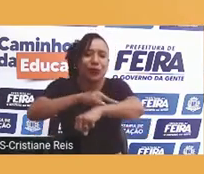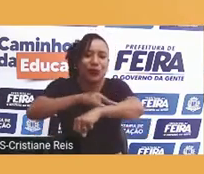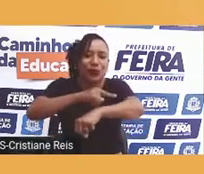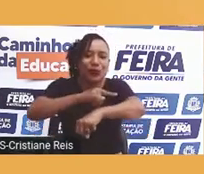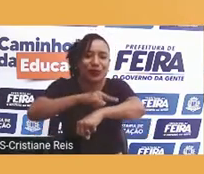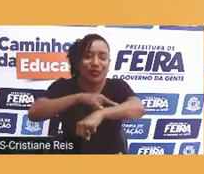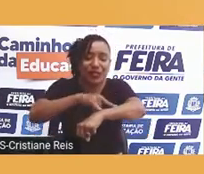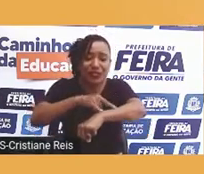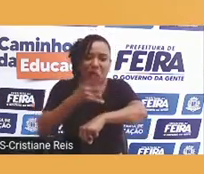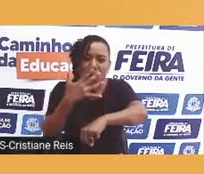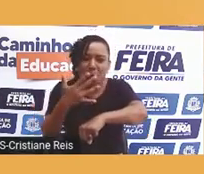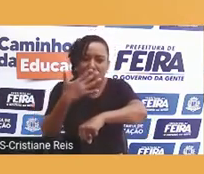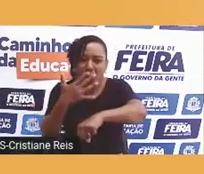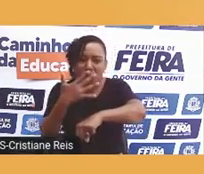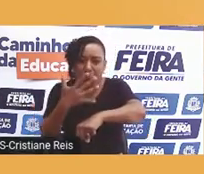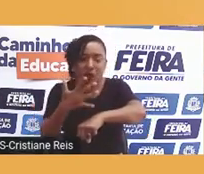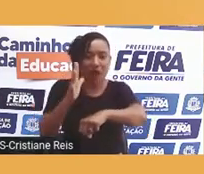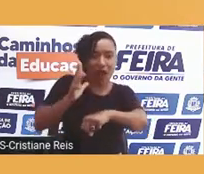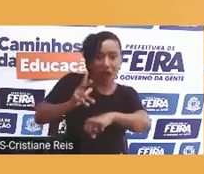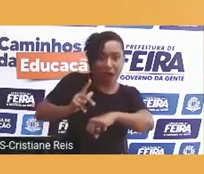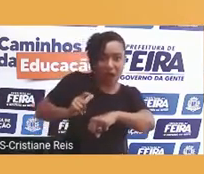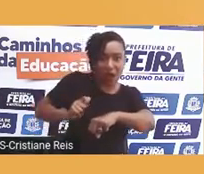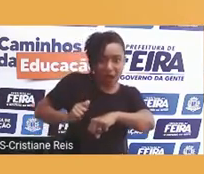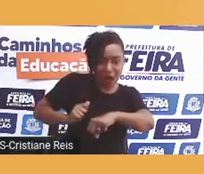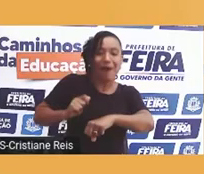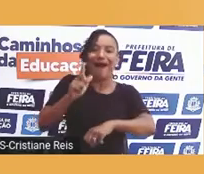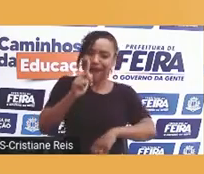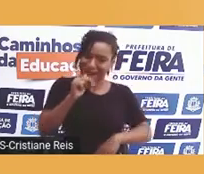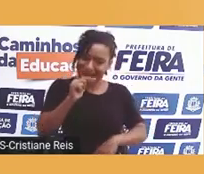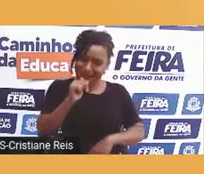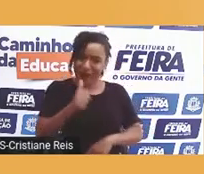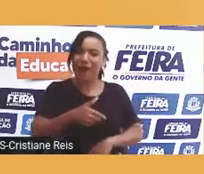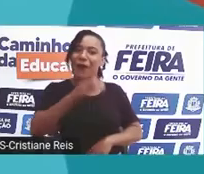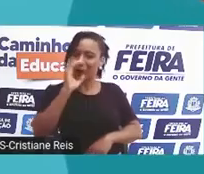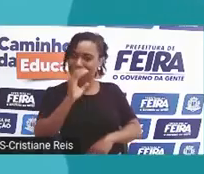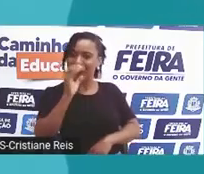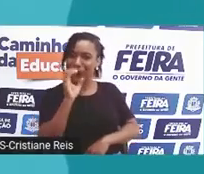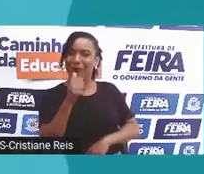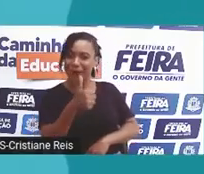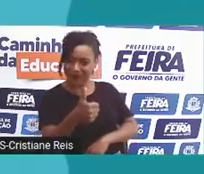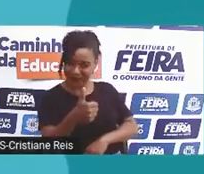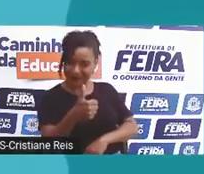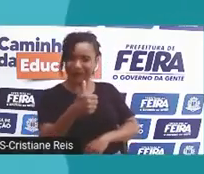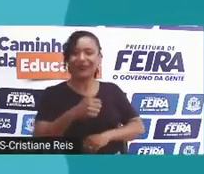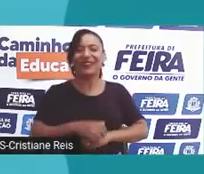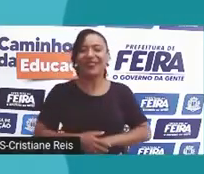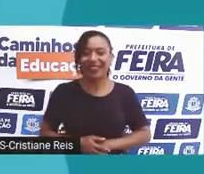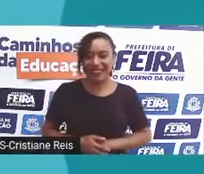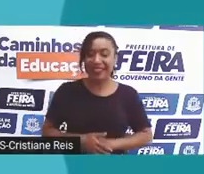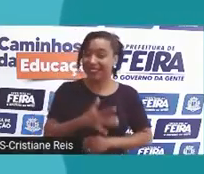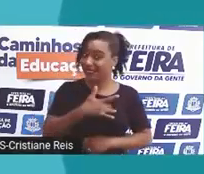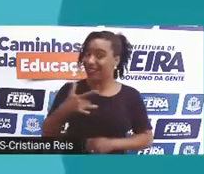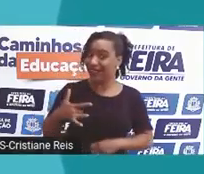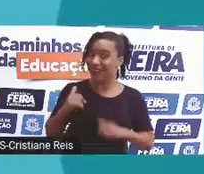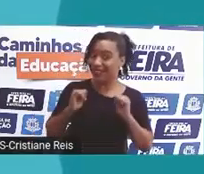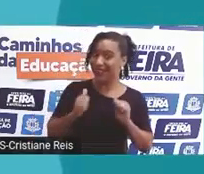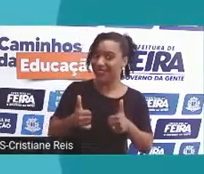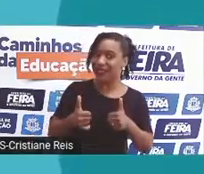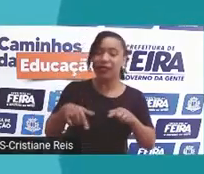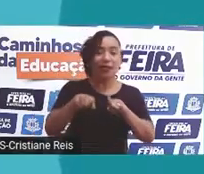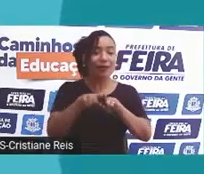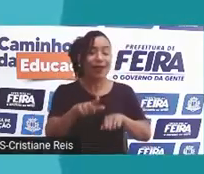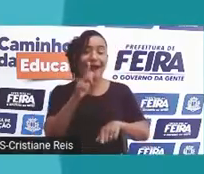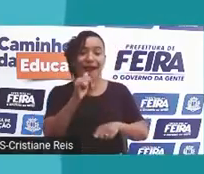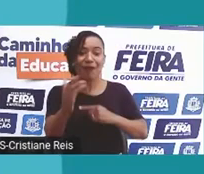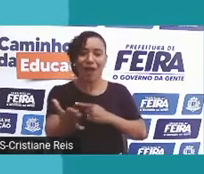ou bastante água? Quanto mais clarinho for o seu xixi, melhor sua saúde. A água também ajuda a regular a temperatura do nosso corpo.